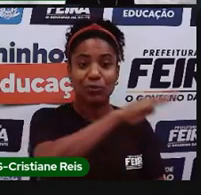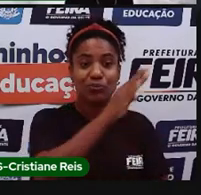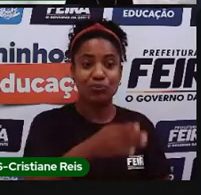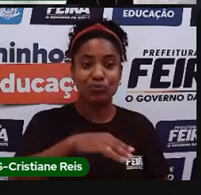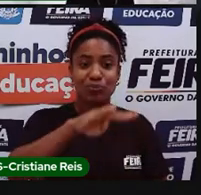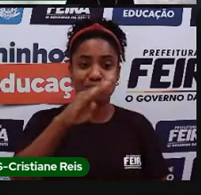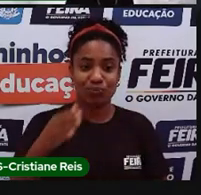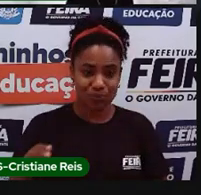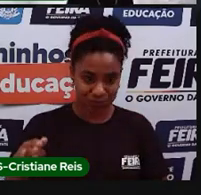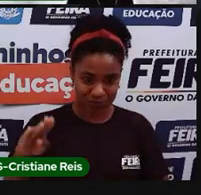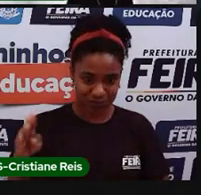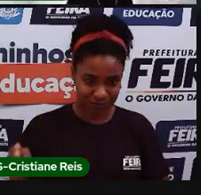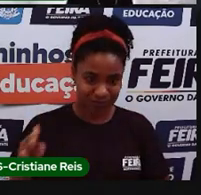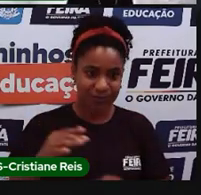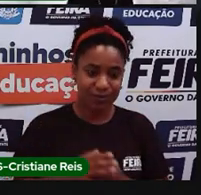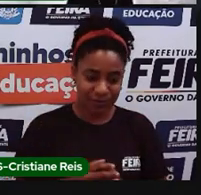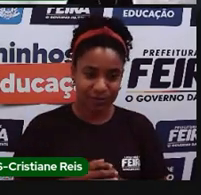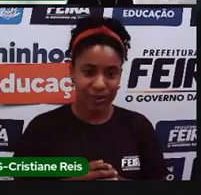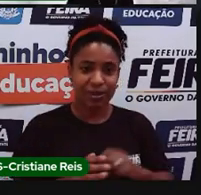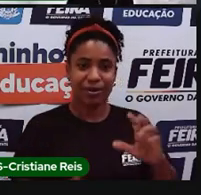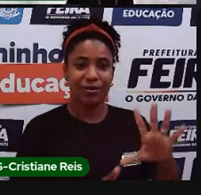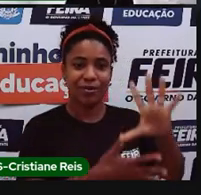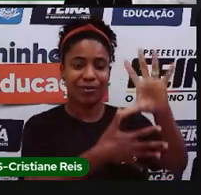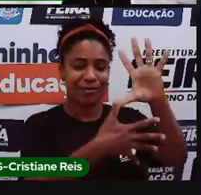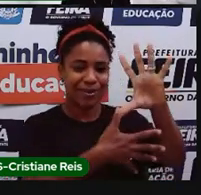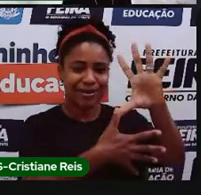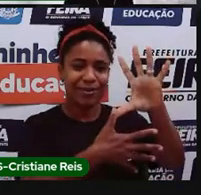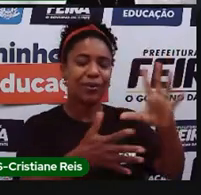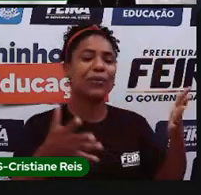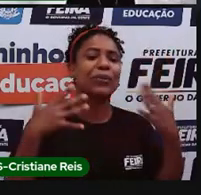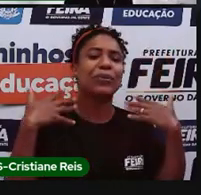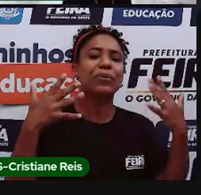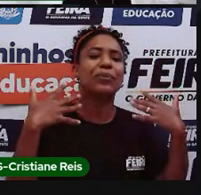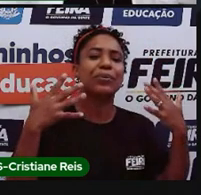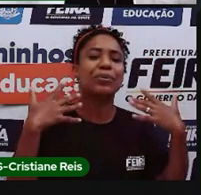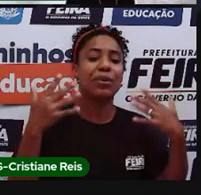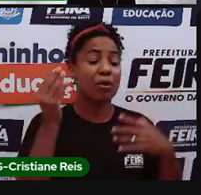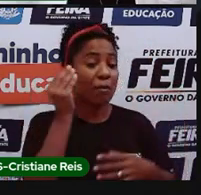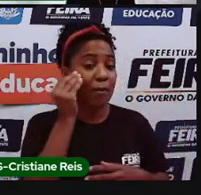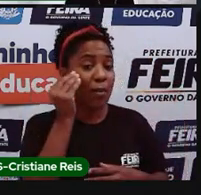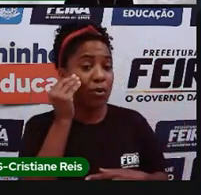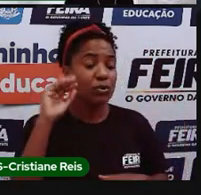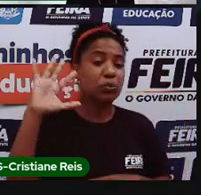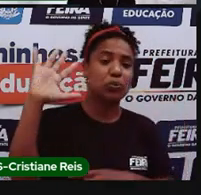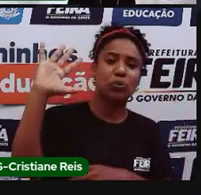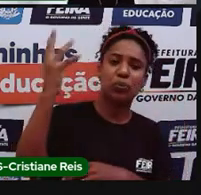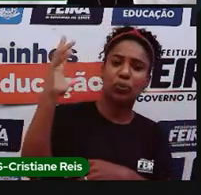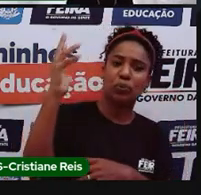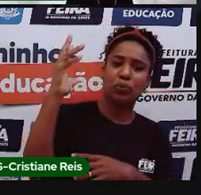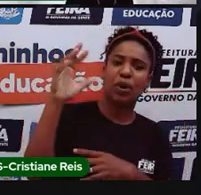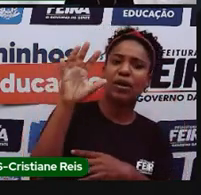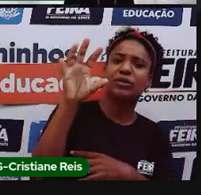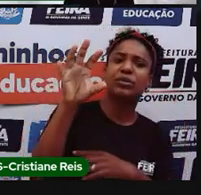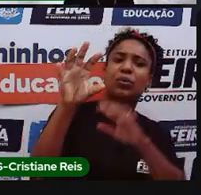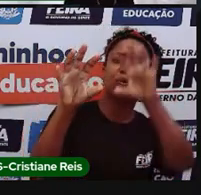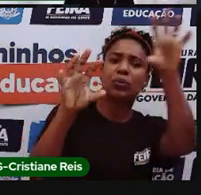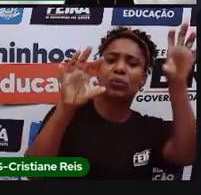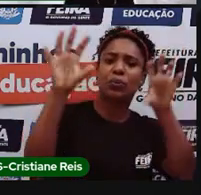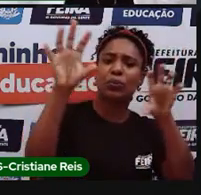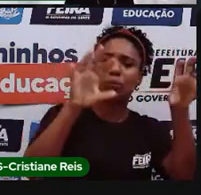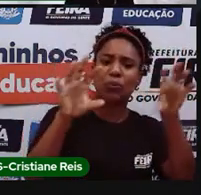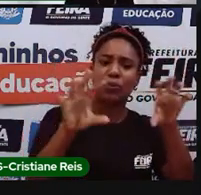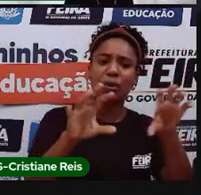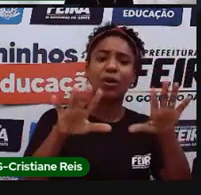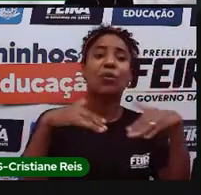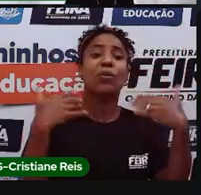O mapa climático, como a gente, né, tem aqui até um exemplo do lado, indica os tipos de clima que atuam sobre uma determinada região, que aqui,